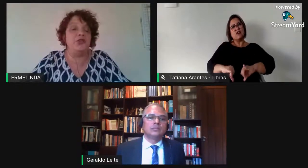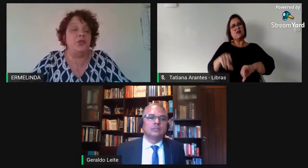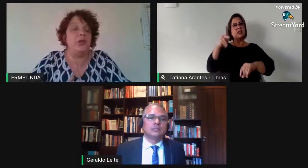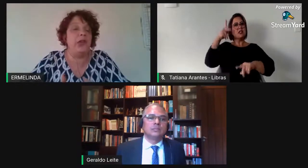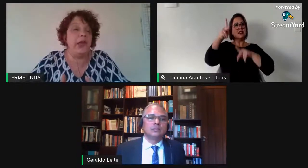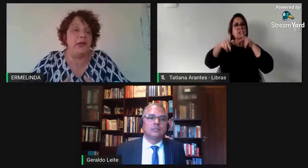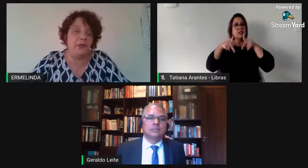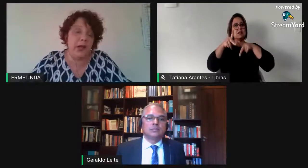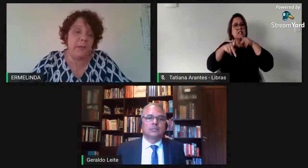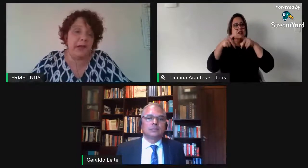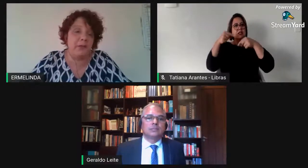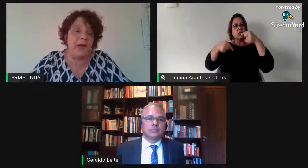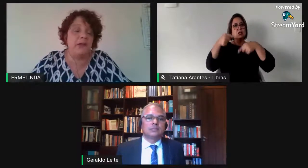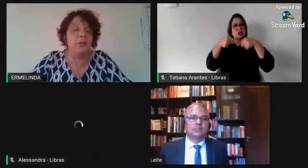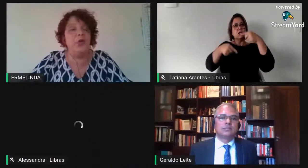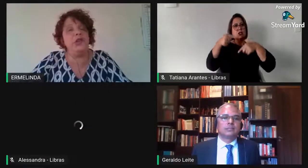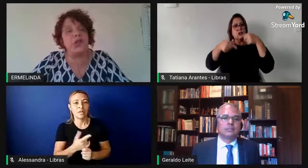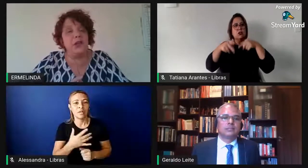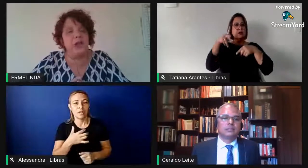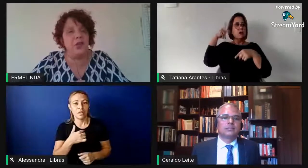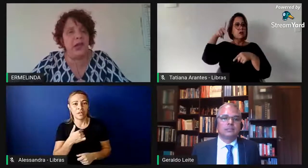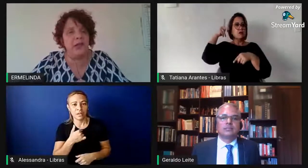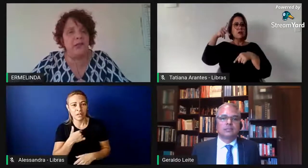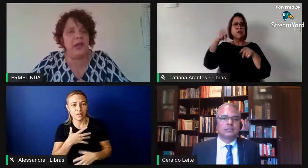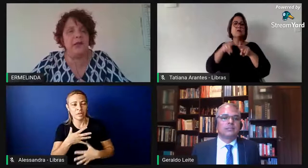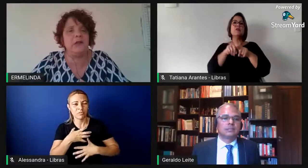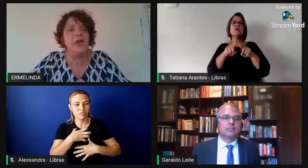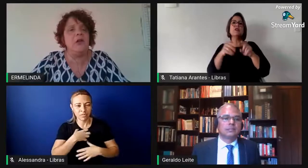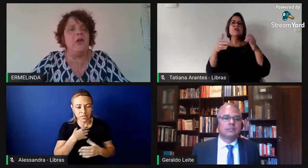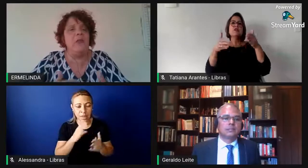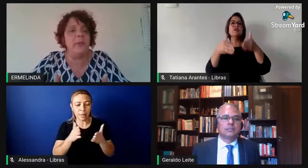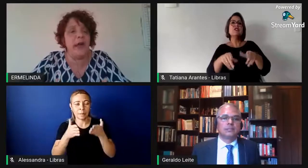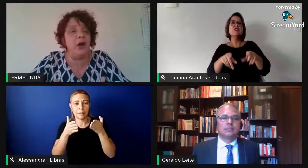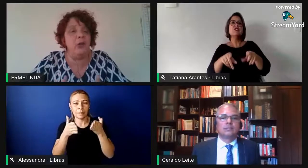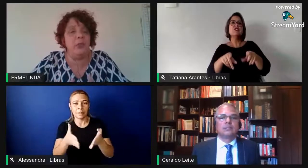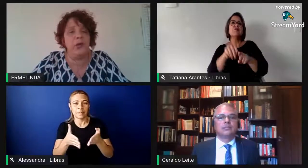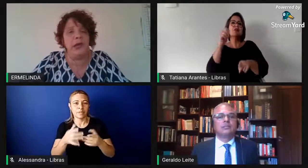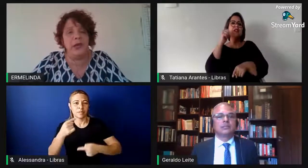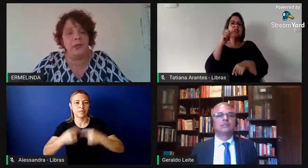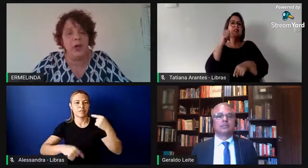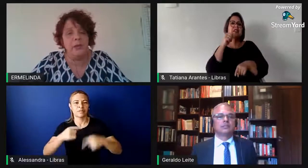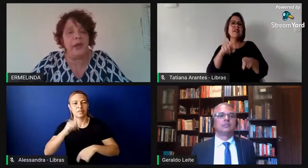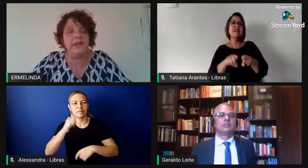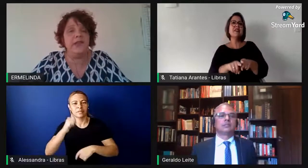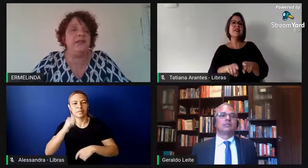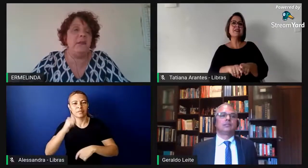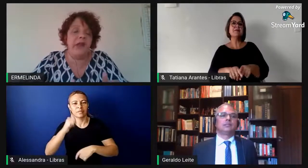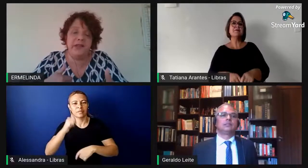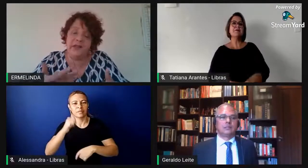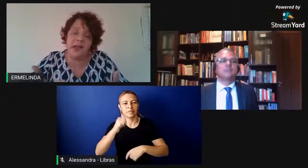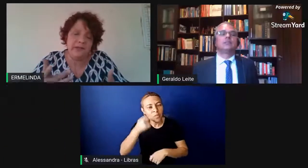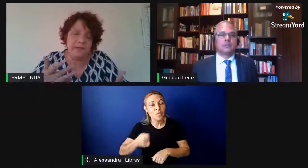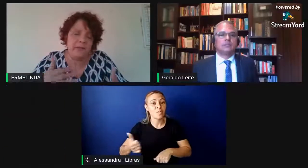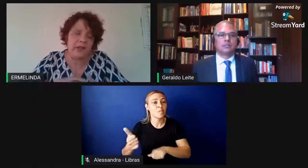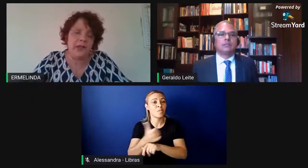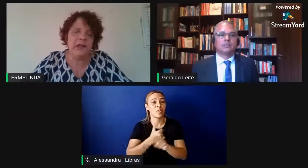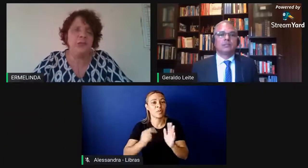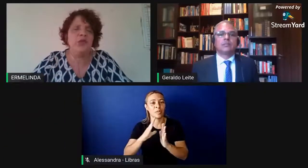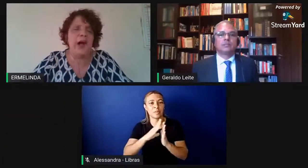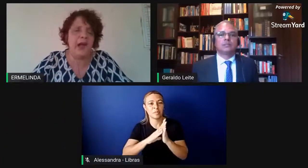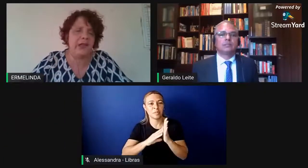vejo um modelo da participação política das mulheres negras como o melhor modelo para se estabelecer